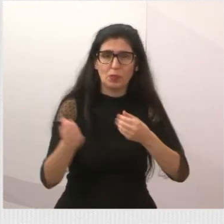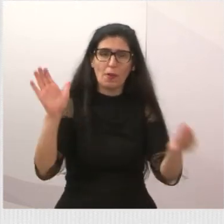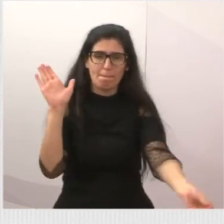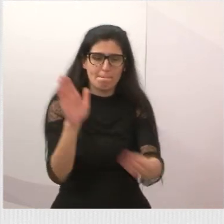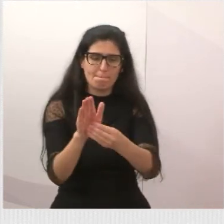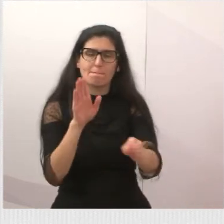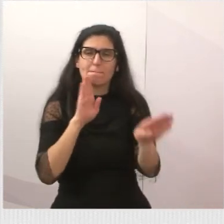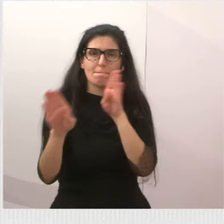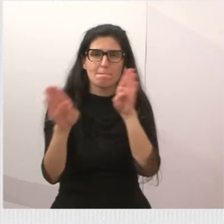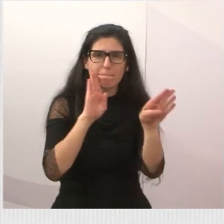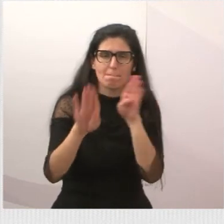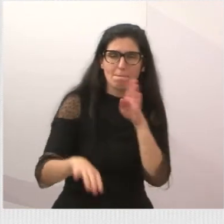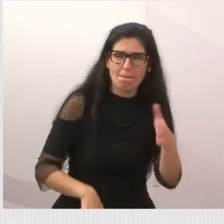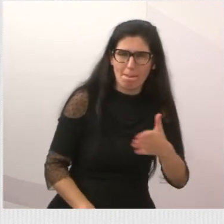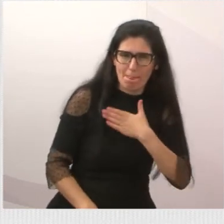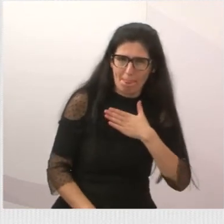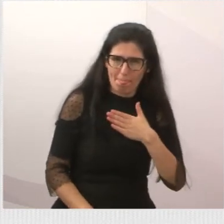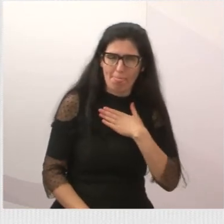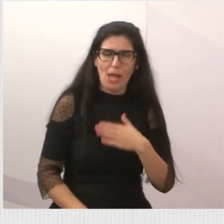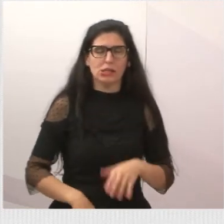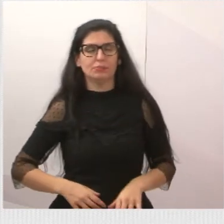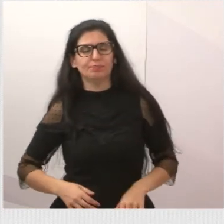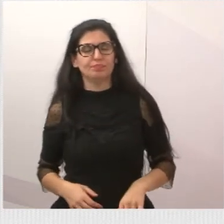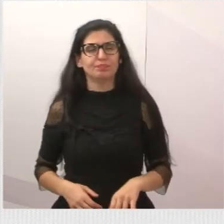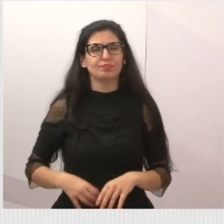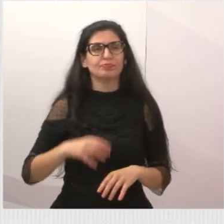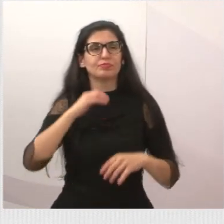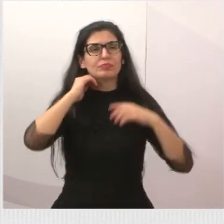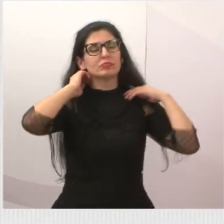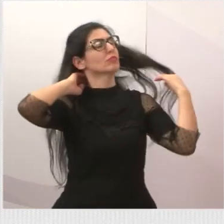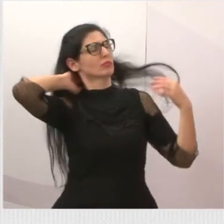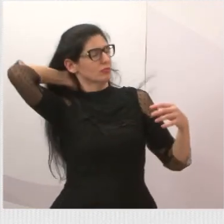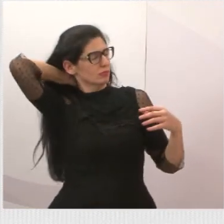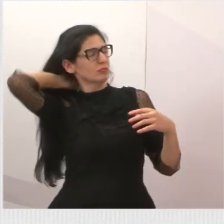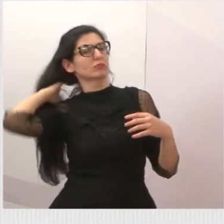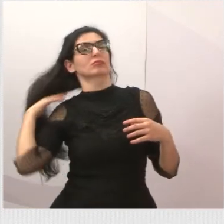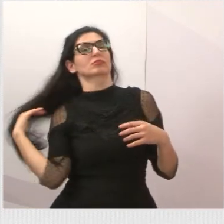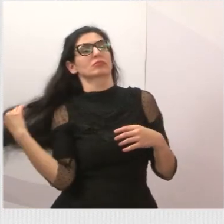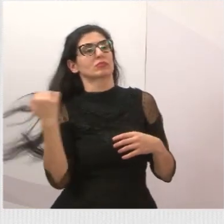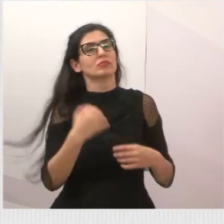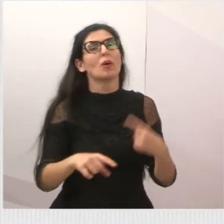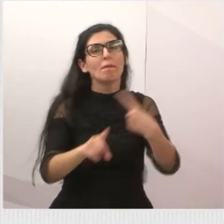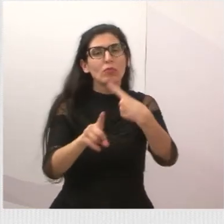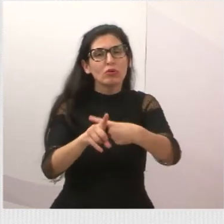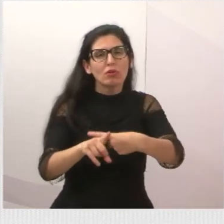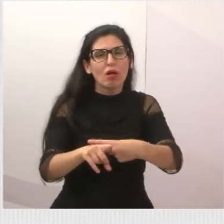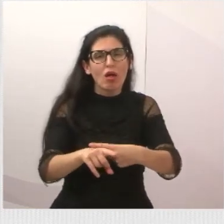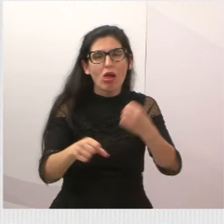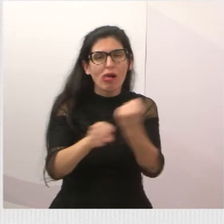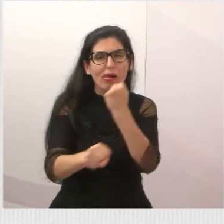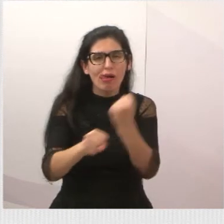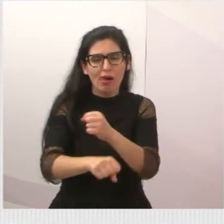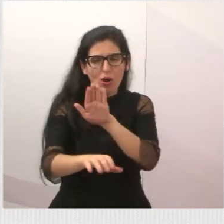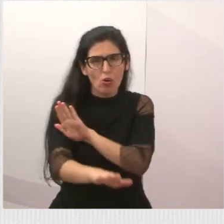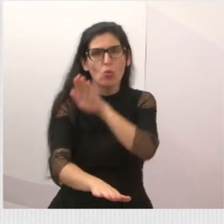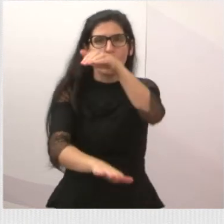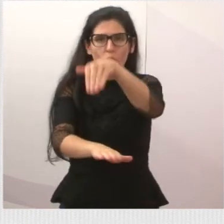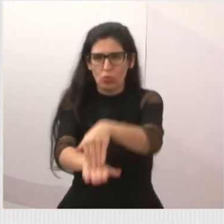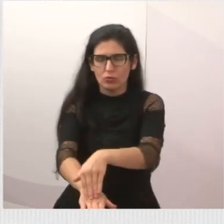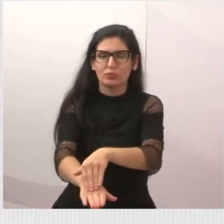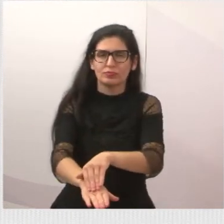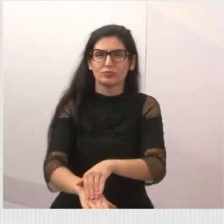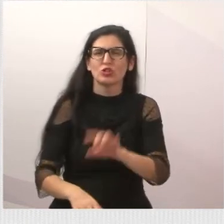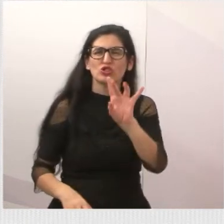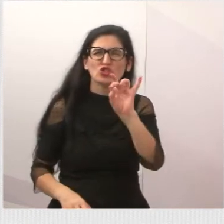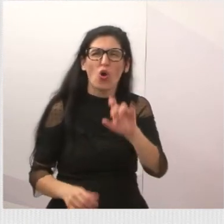onde fala quais são os fatores que levam à instalação de uma lombada. Infelizmente, teve duas curtidas só,